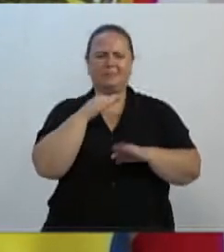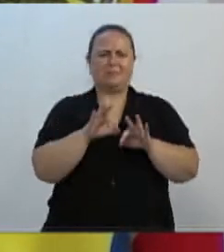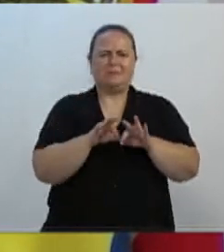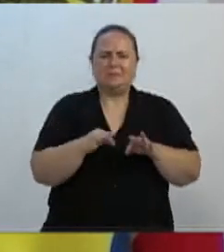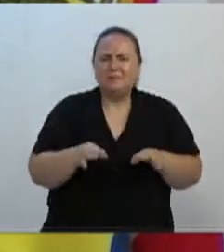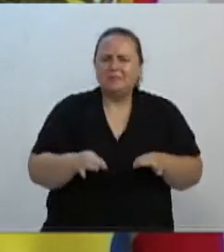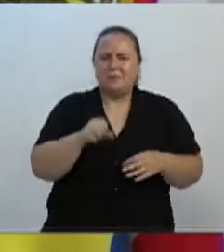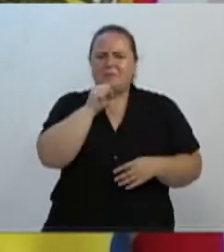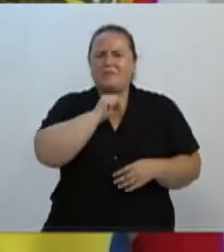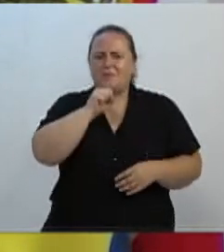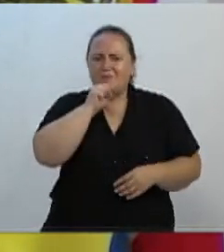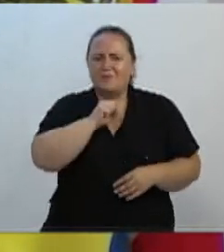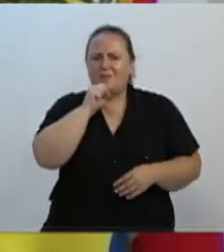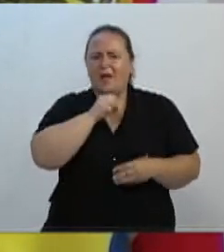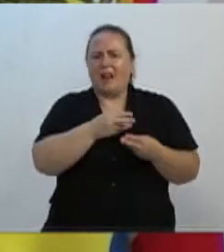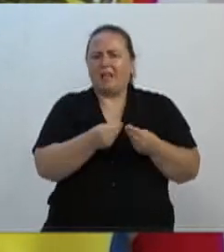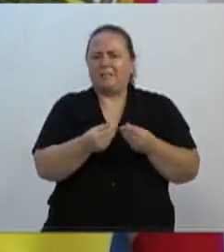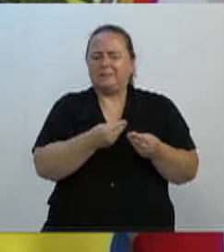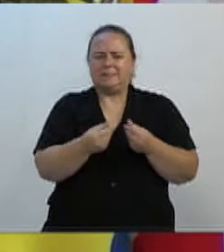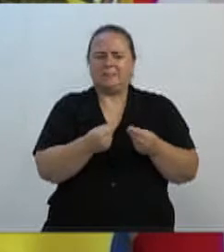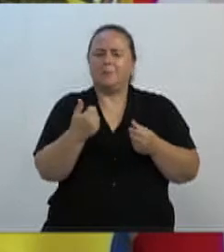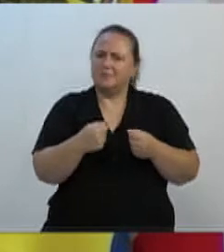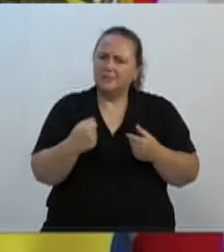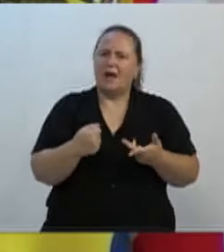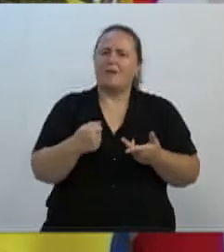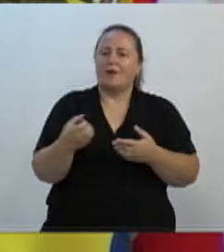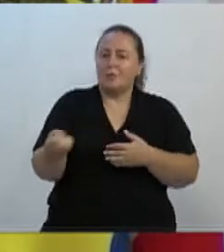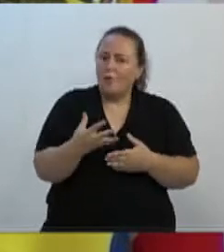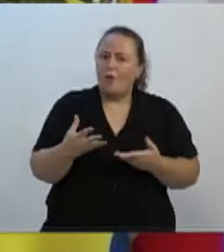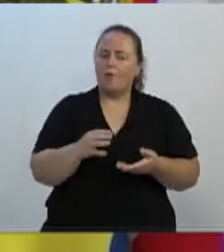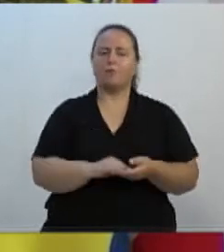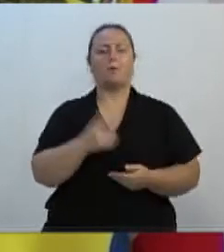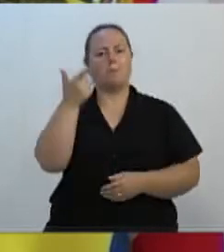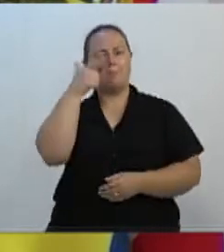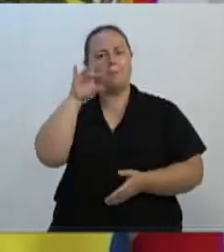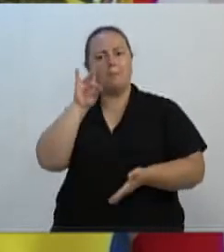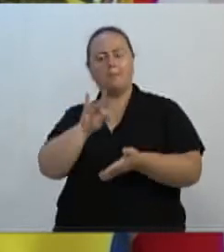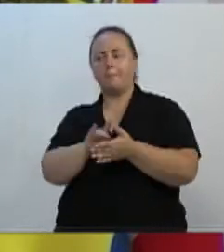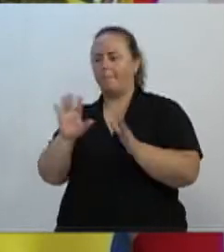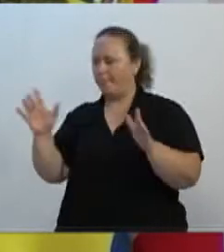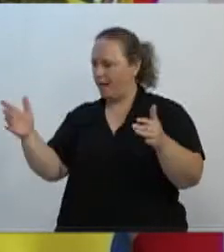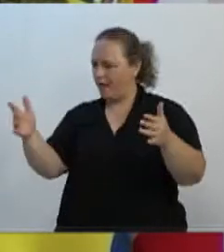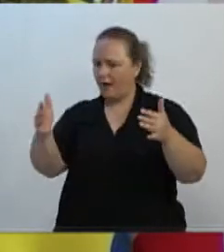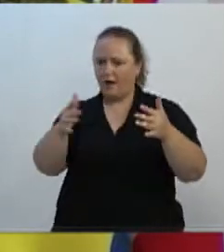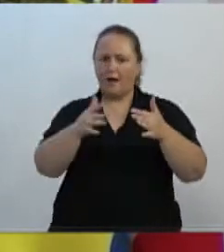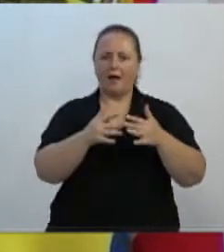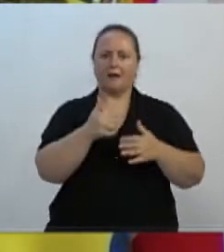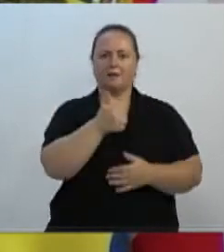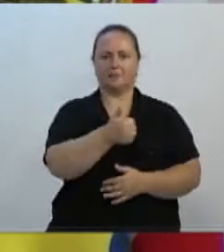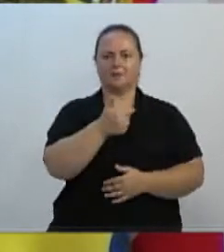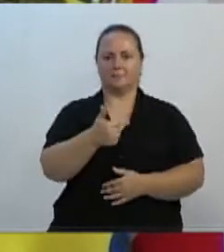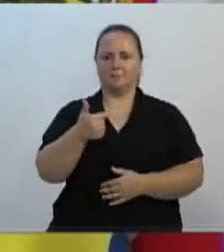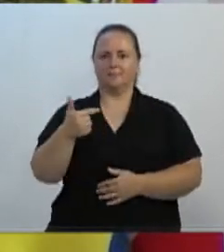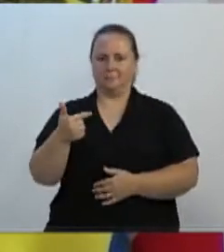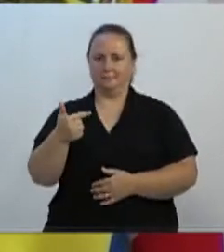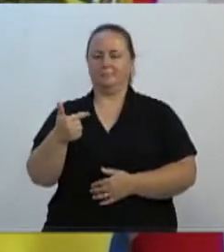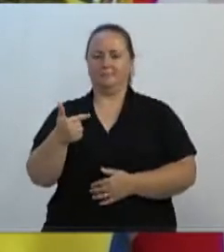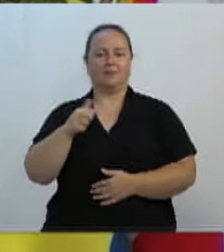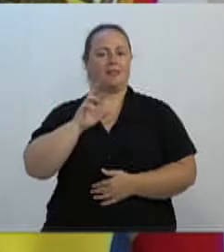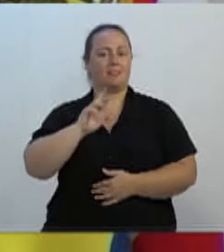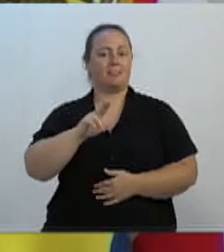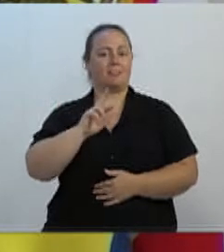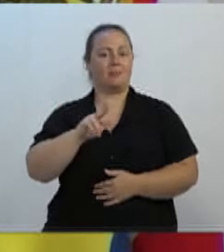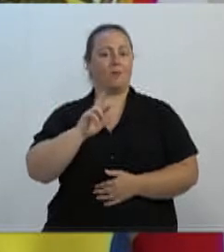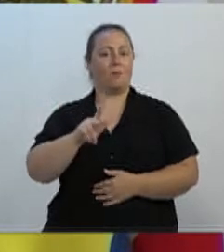e a gente conseguiu arrecadar 122 pares de calçados. Detalhe, não foram calçados usados,